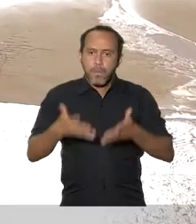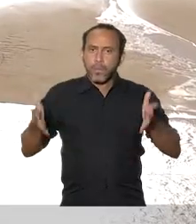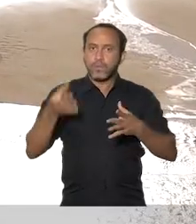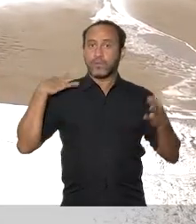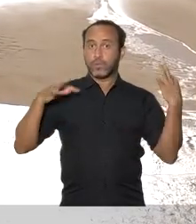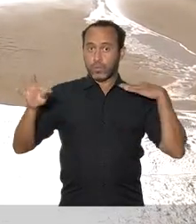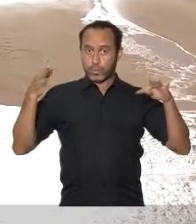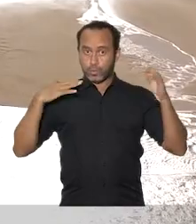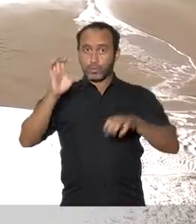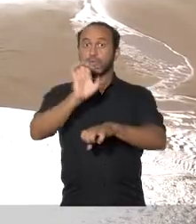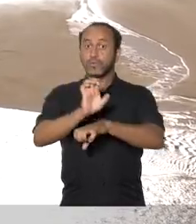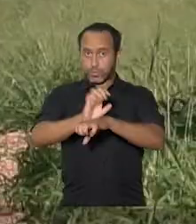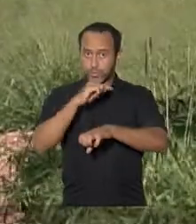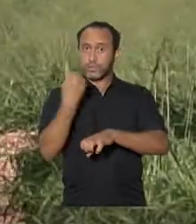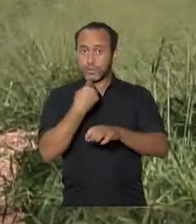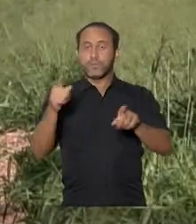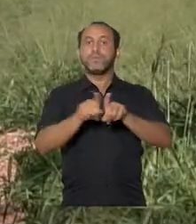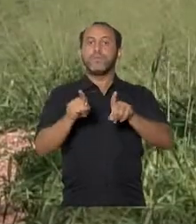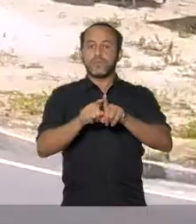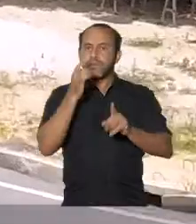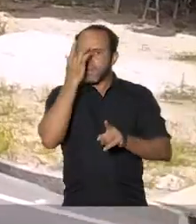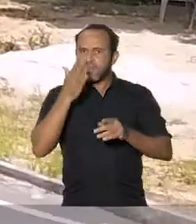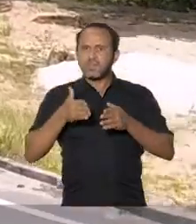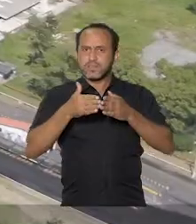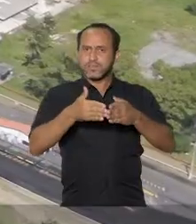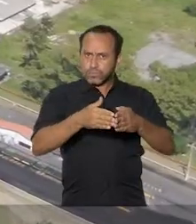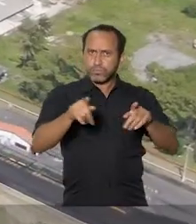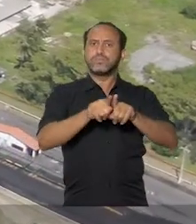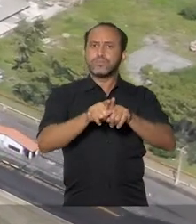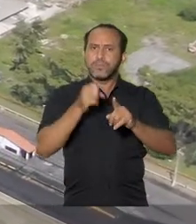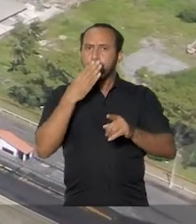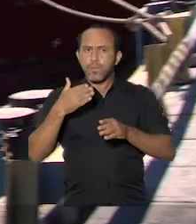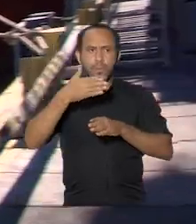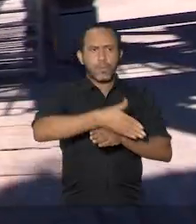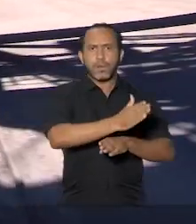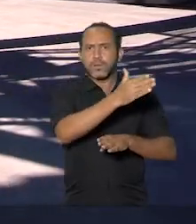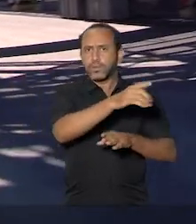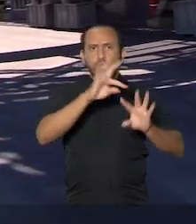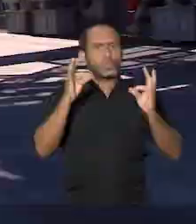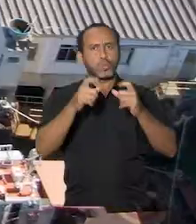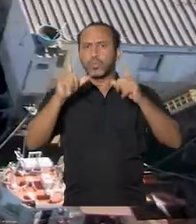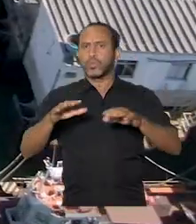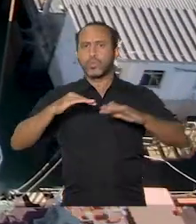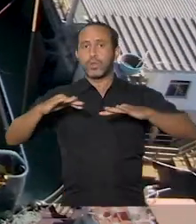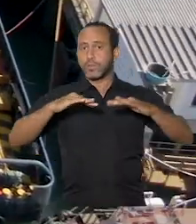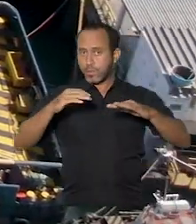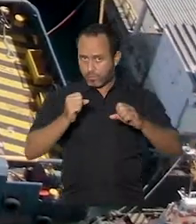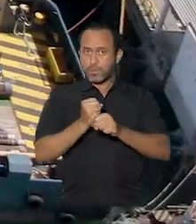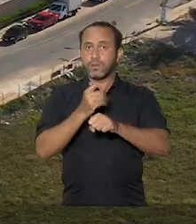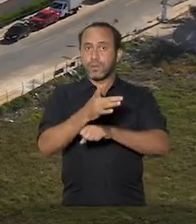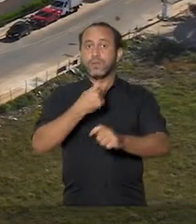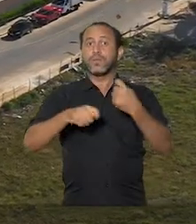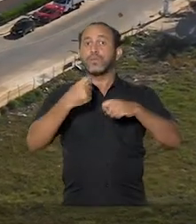incentivando o turismo no Estado. Também vai facilitar o transporte de cargas para o Porto Inácio Barbosa e movimentar a